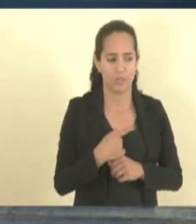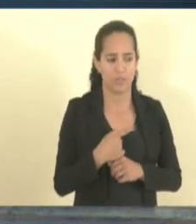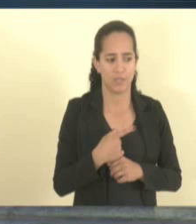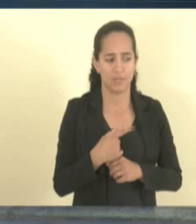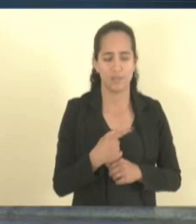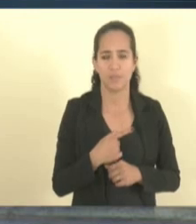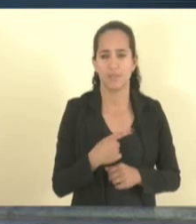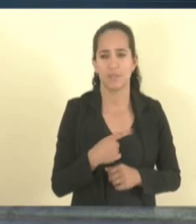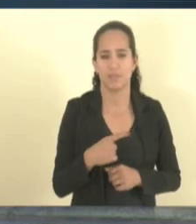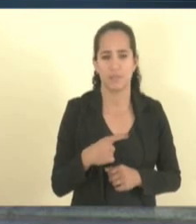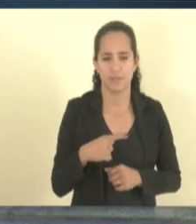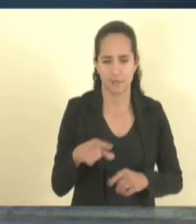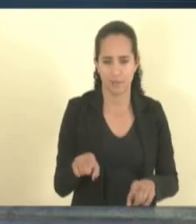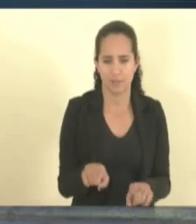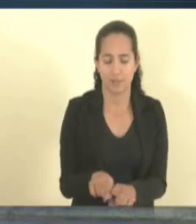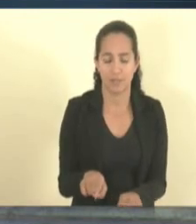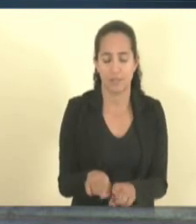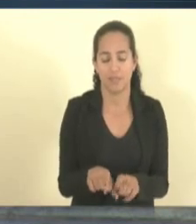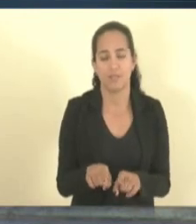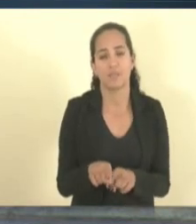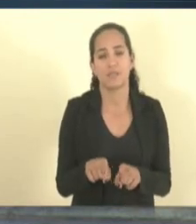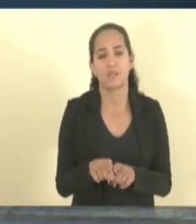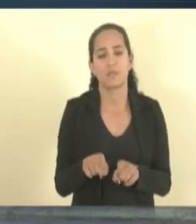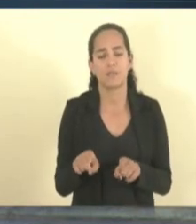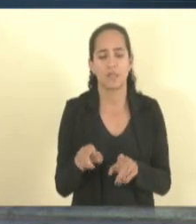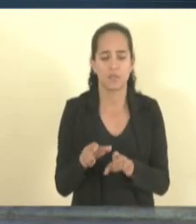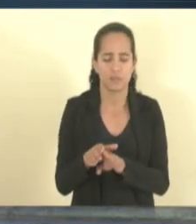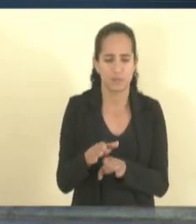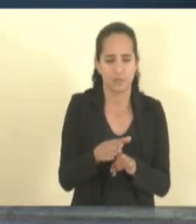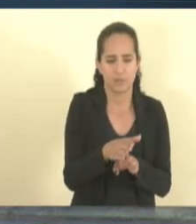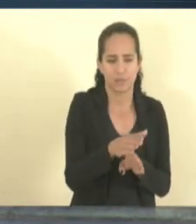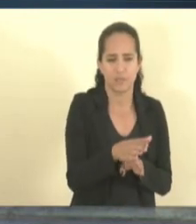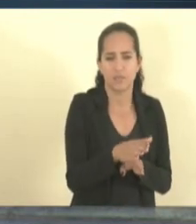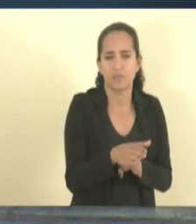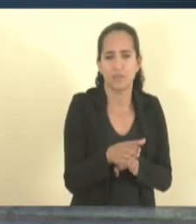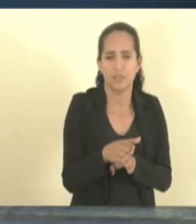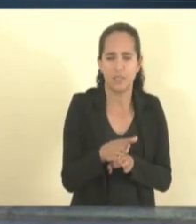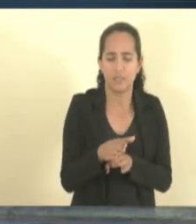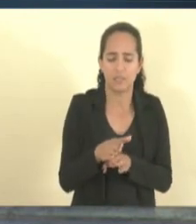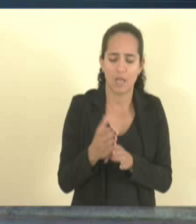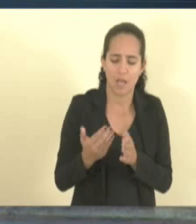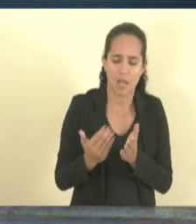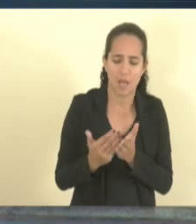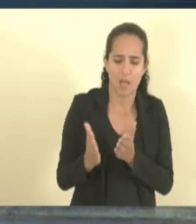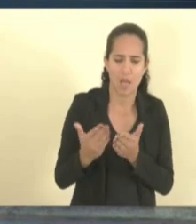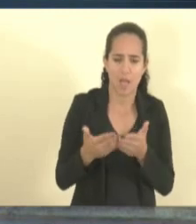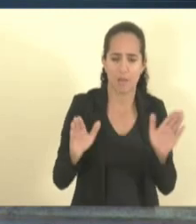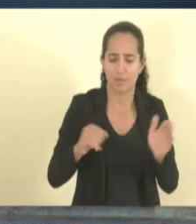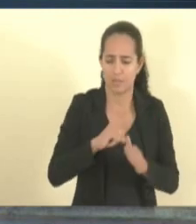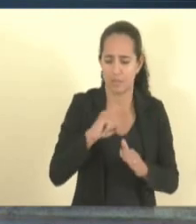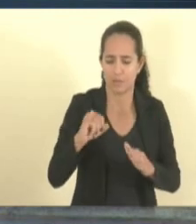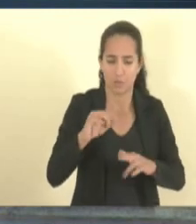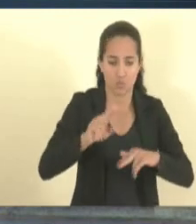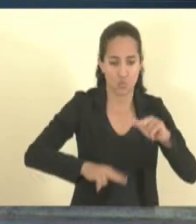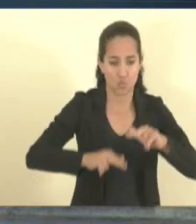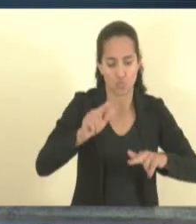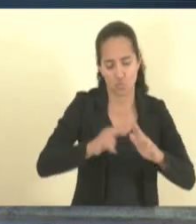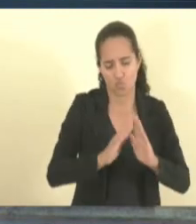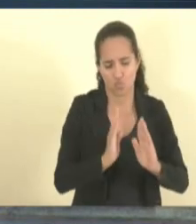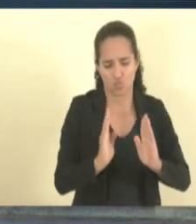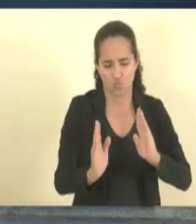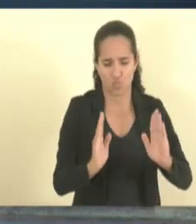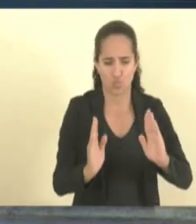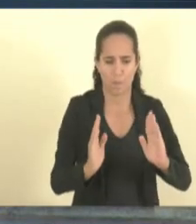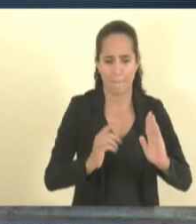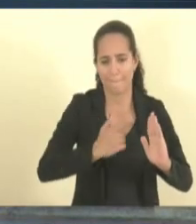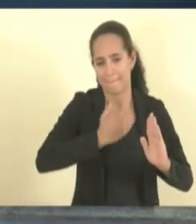abrimos a superintendência, inauguramos ela em junho. Então, nós de junho até